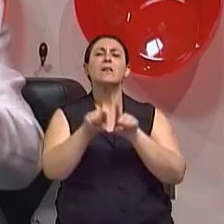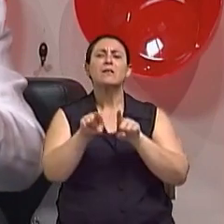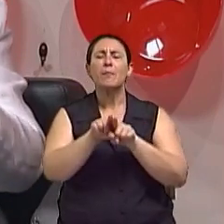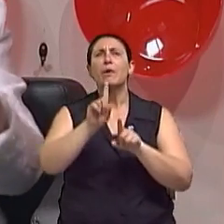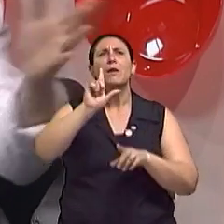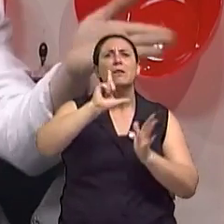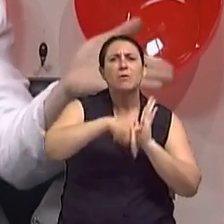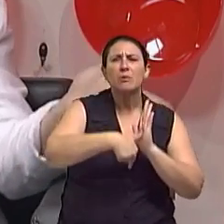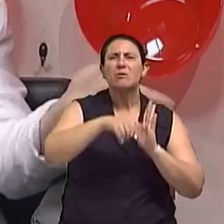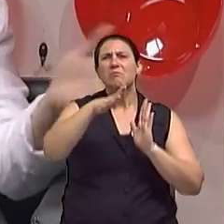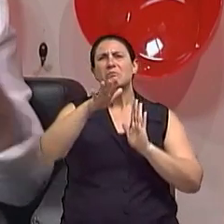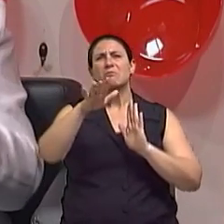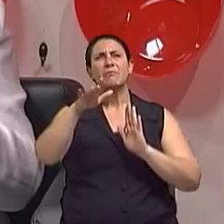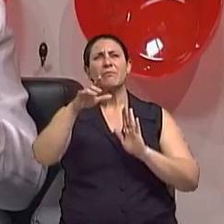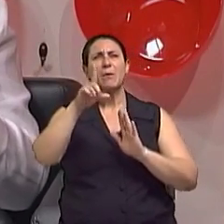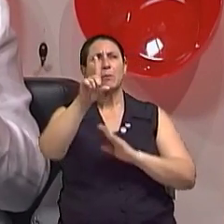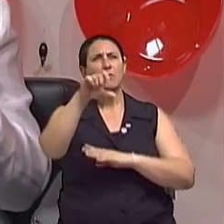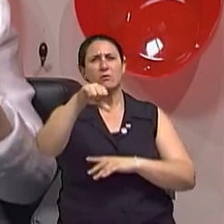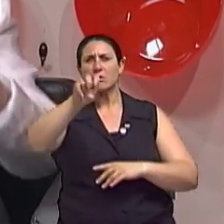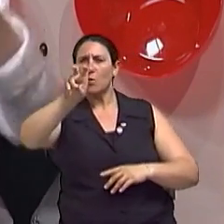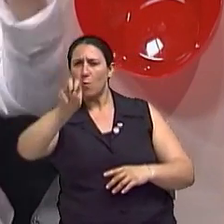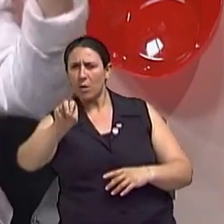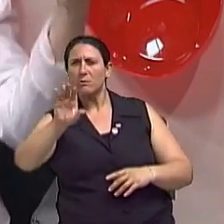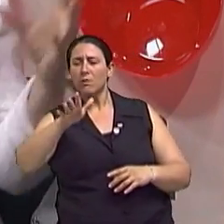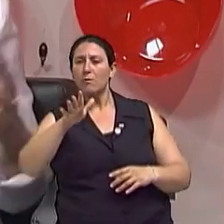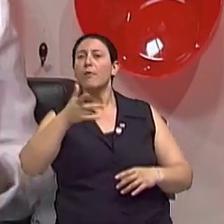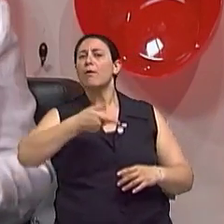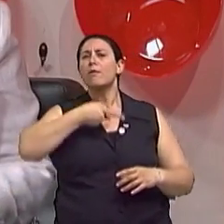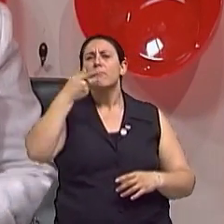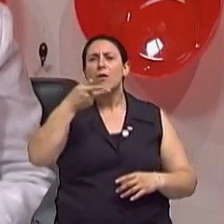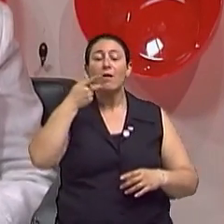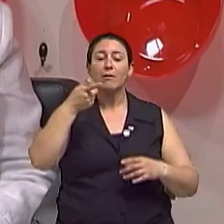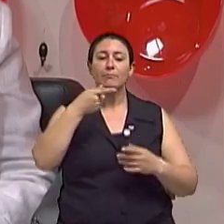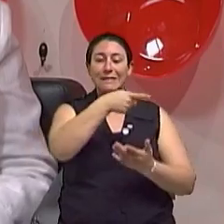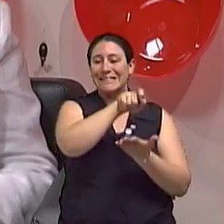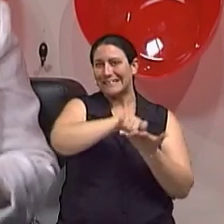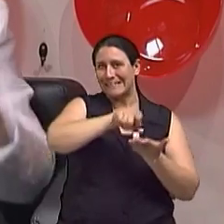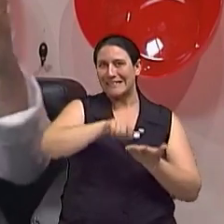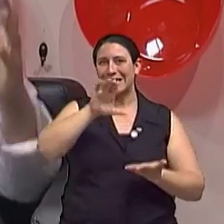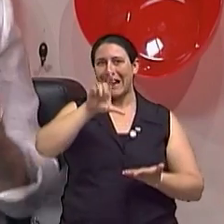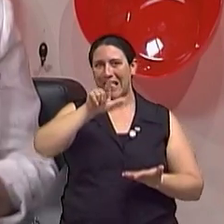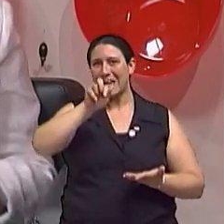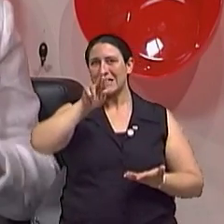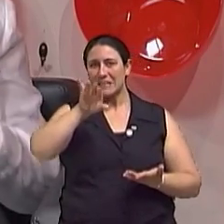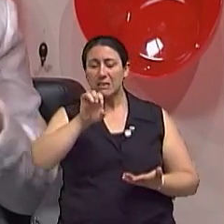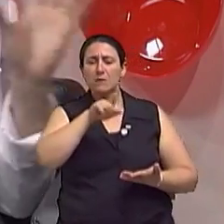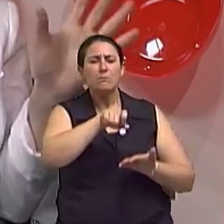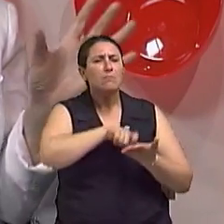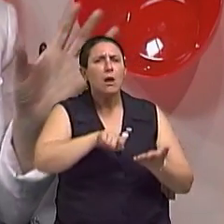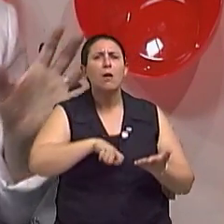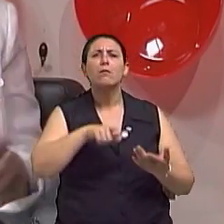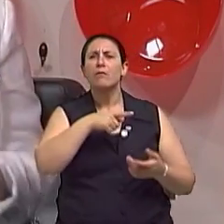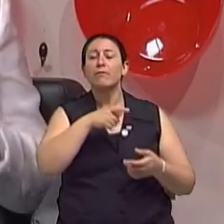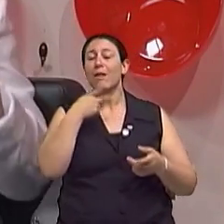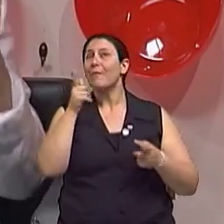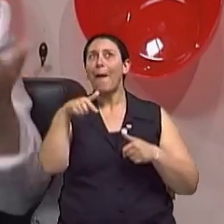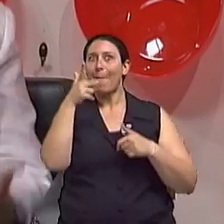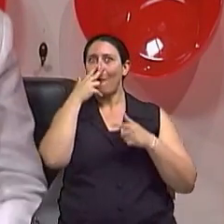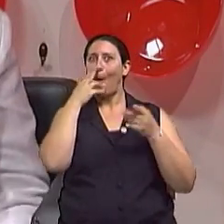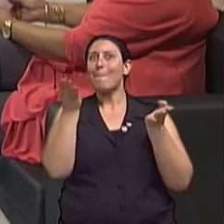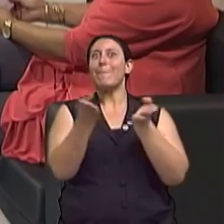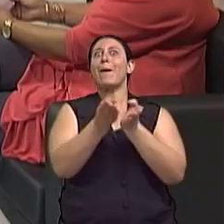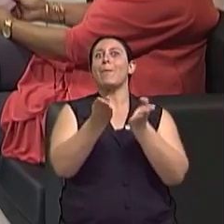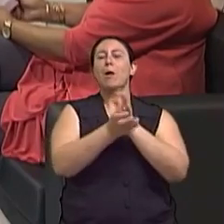a década de 50, o livro dela, né? O segundo século, que faz realmente a grande diferença para o mundo inteiro. a Bíblia, foi a